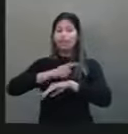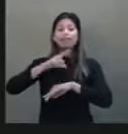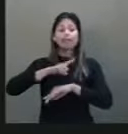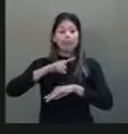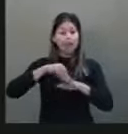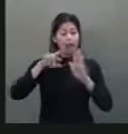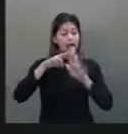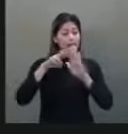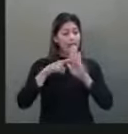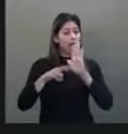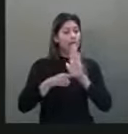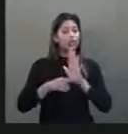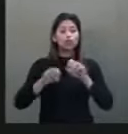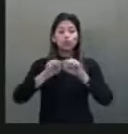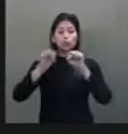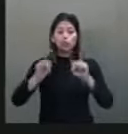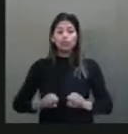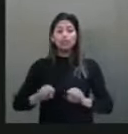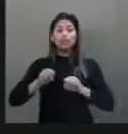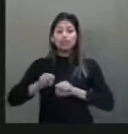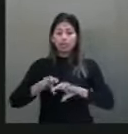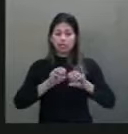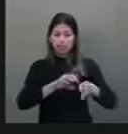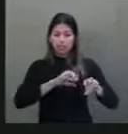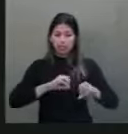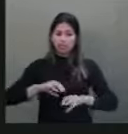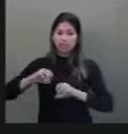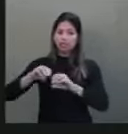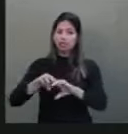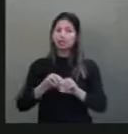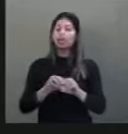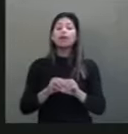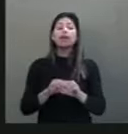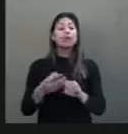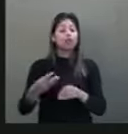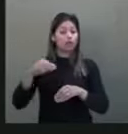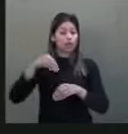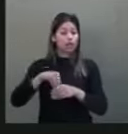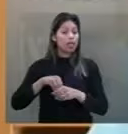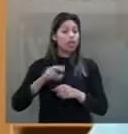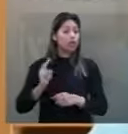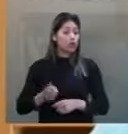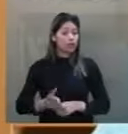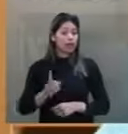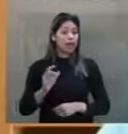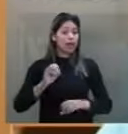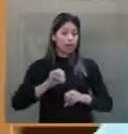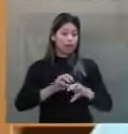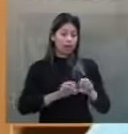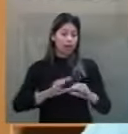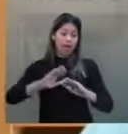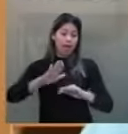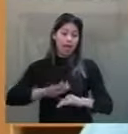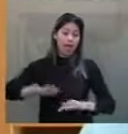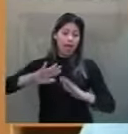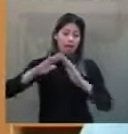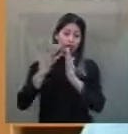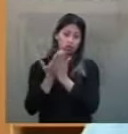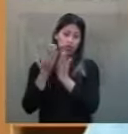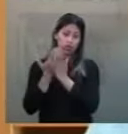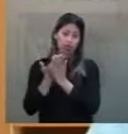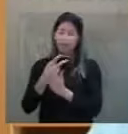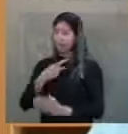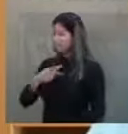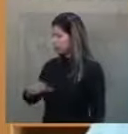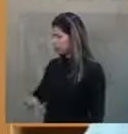do sistema de ensino em que se inserir a instituição escolar. Presidente, eu faço um apelo à V.